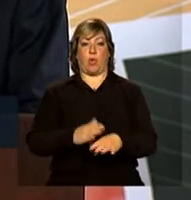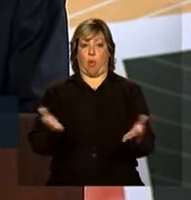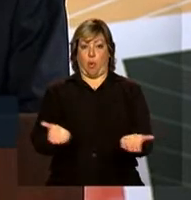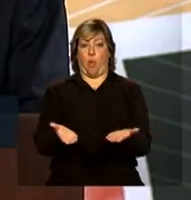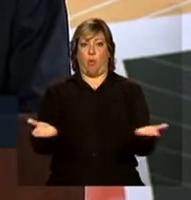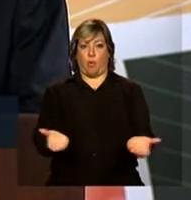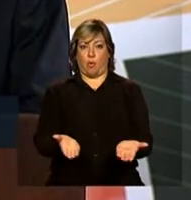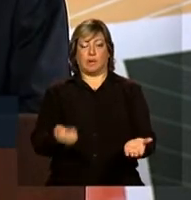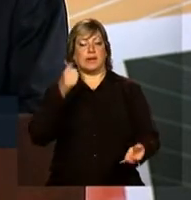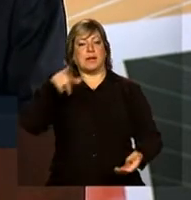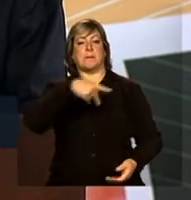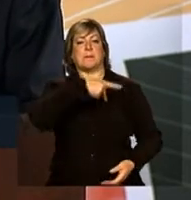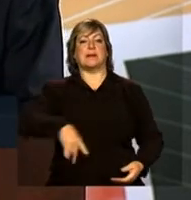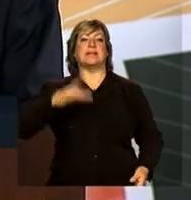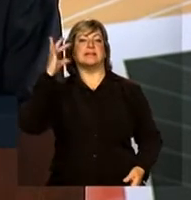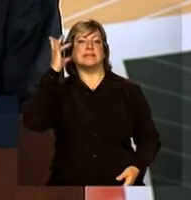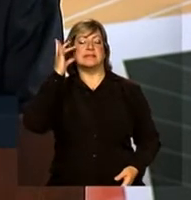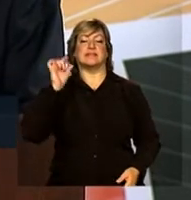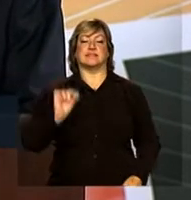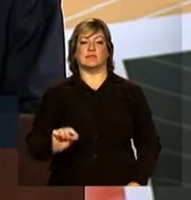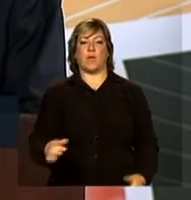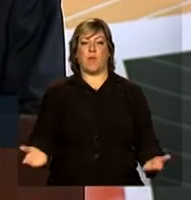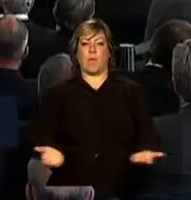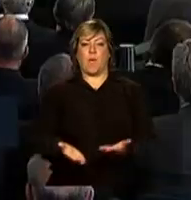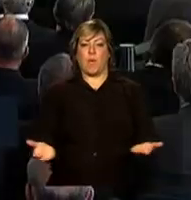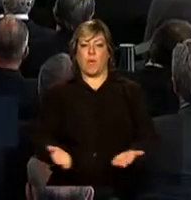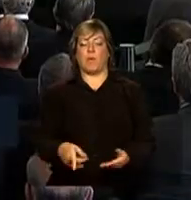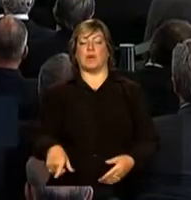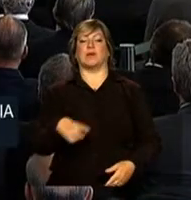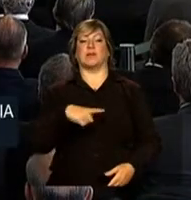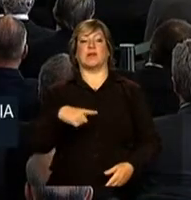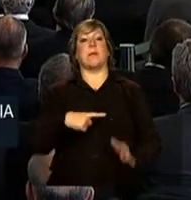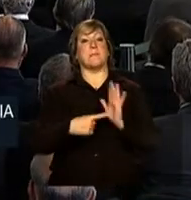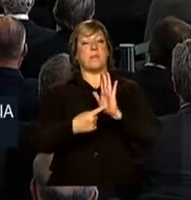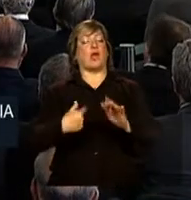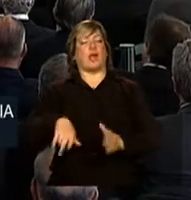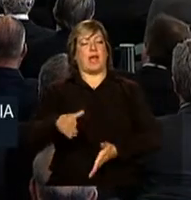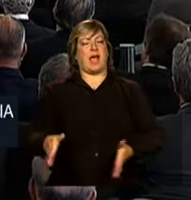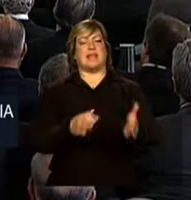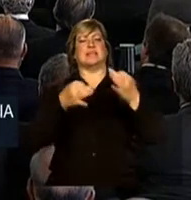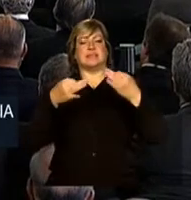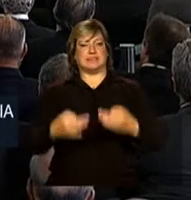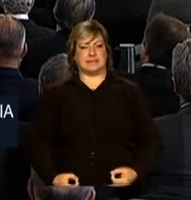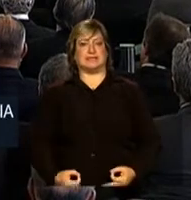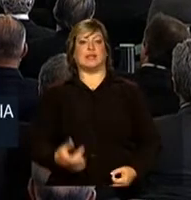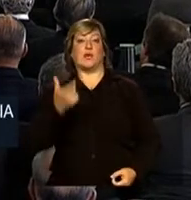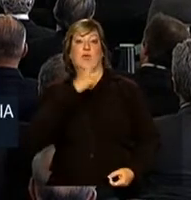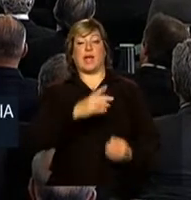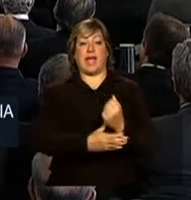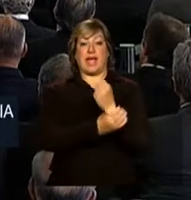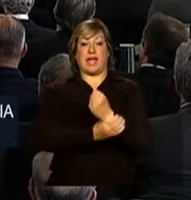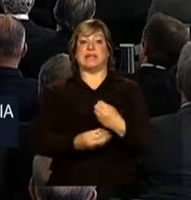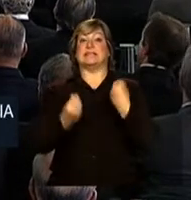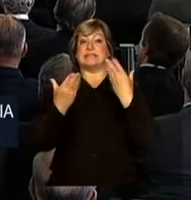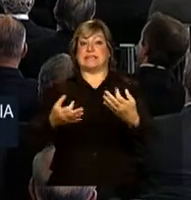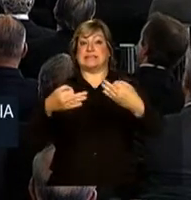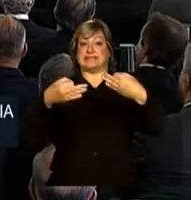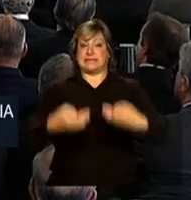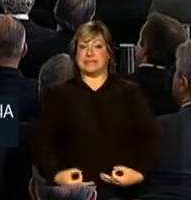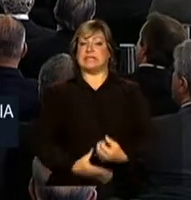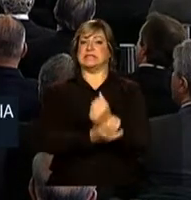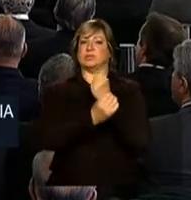pela presidente Dilma Rousseff mostra que estamos no caminho certo, garantindo a